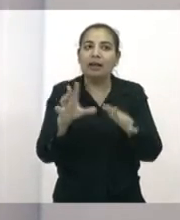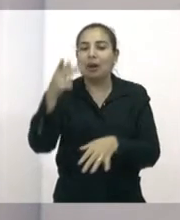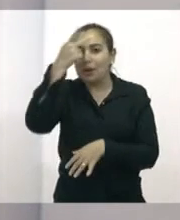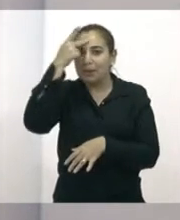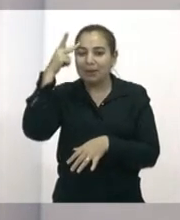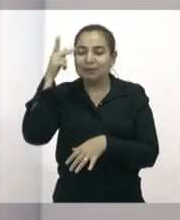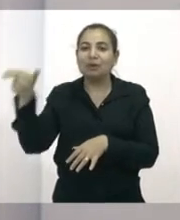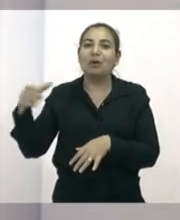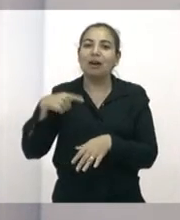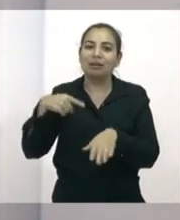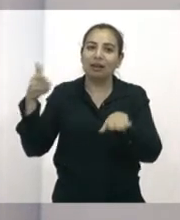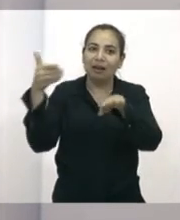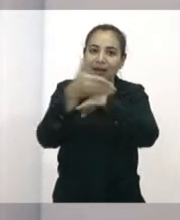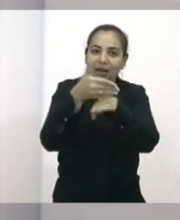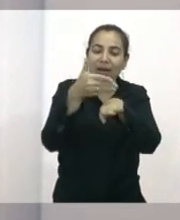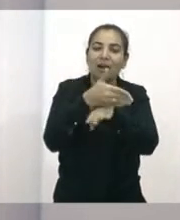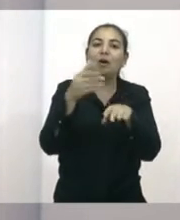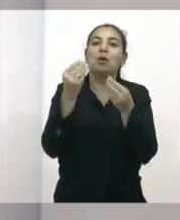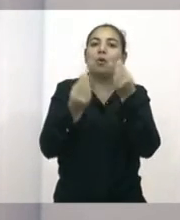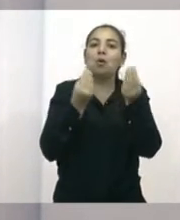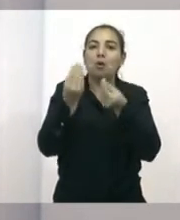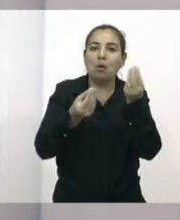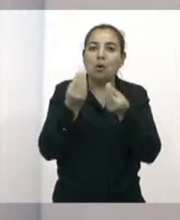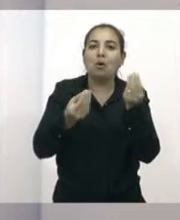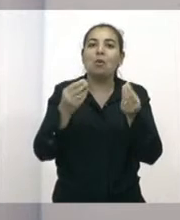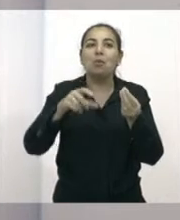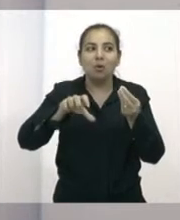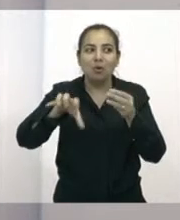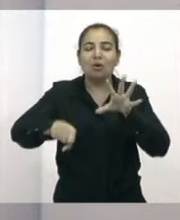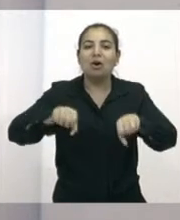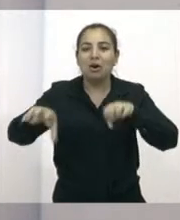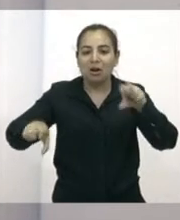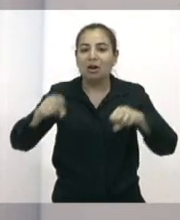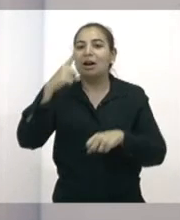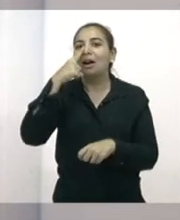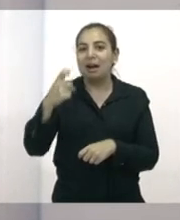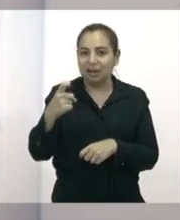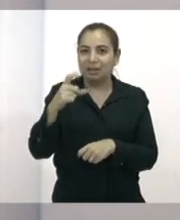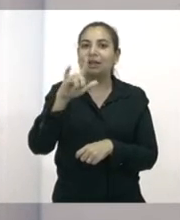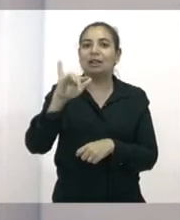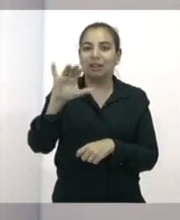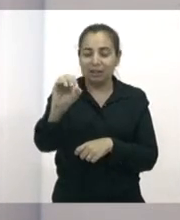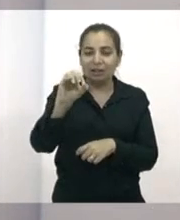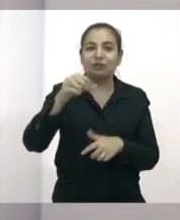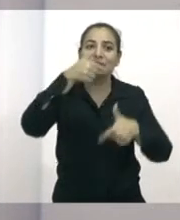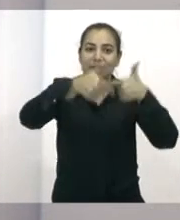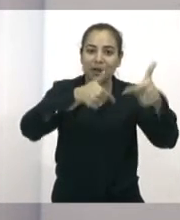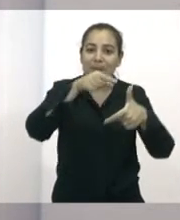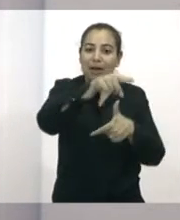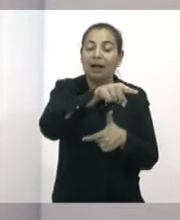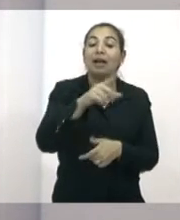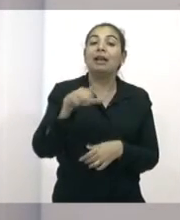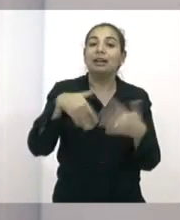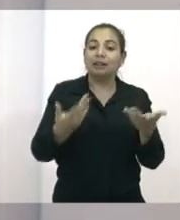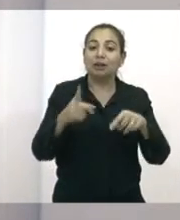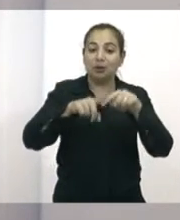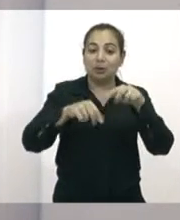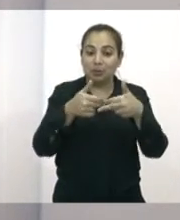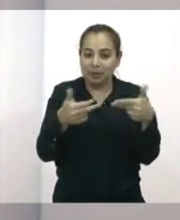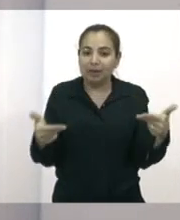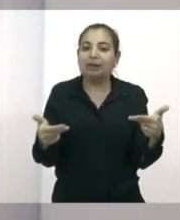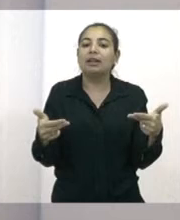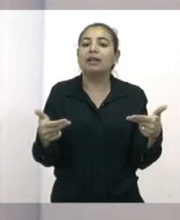tomarem conta, mas precisa de um subsídio da Prefeitura. E o que eles relatavam é que realmente esses subsídios não vinham,